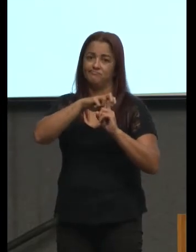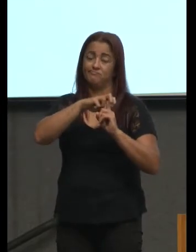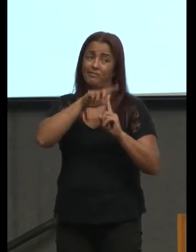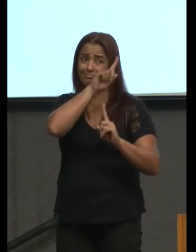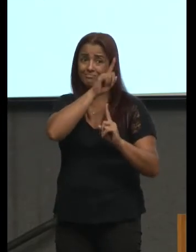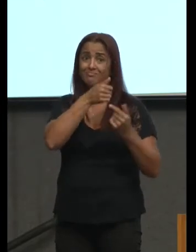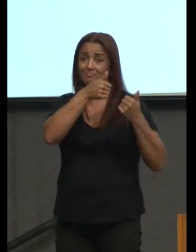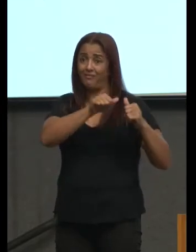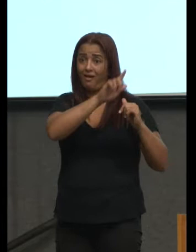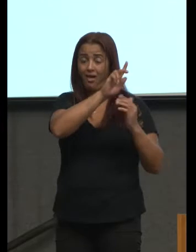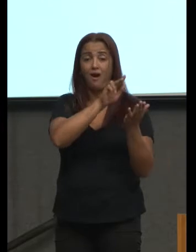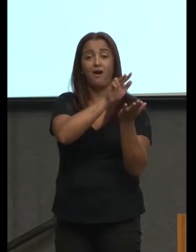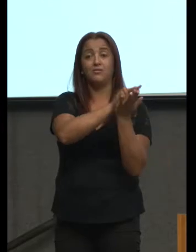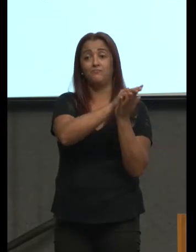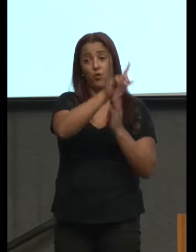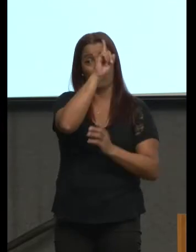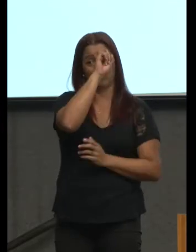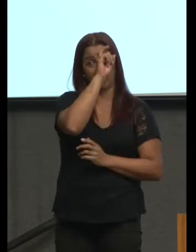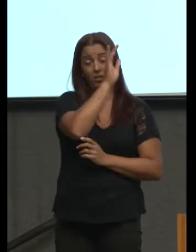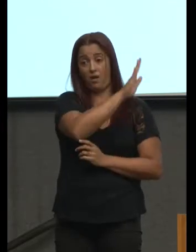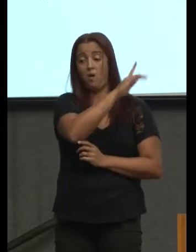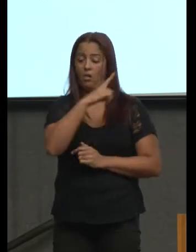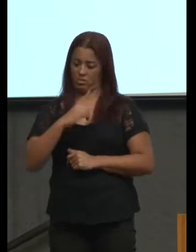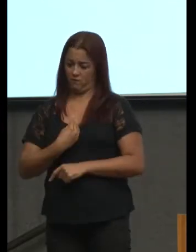e ele está aqui falando conosco